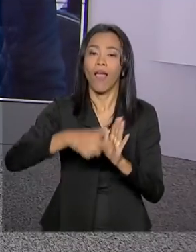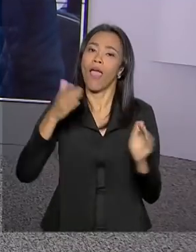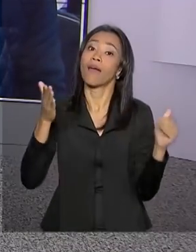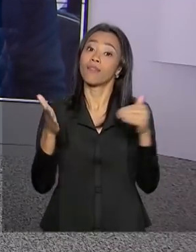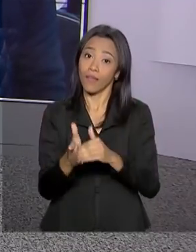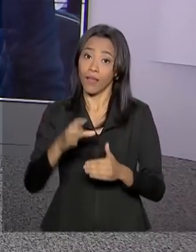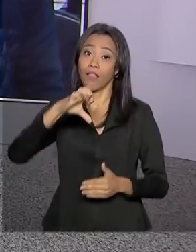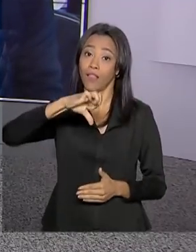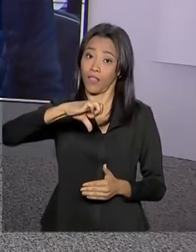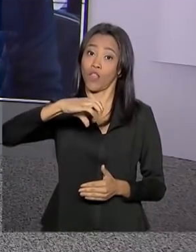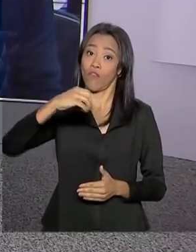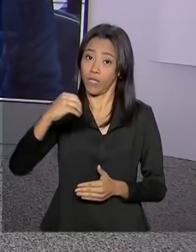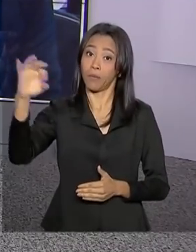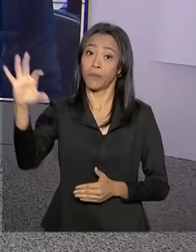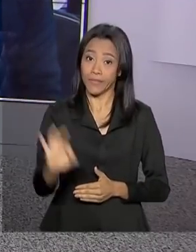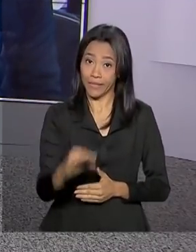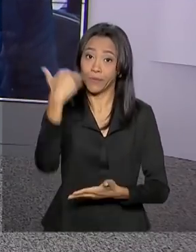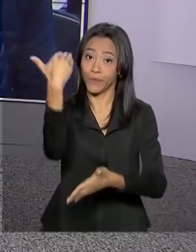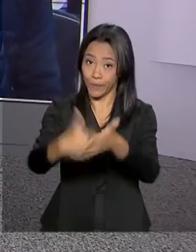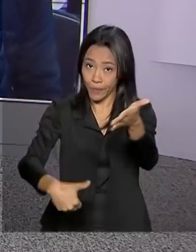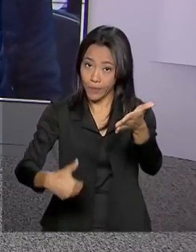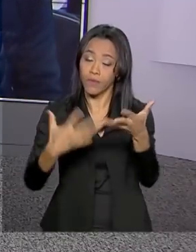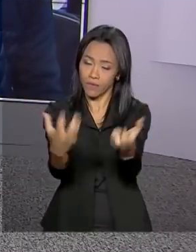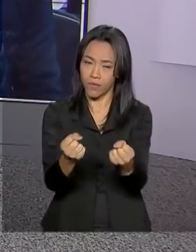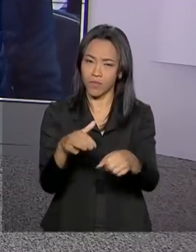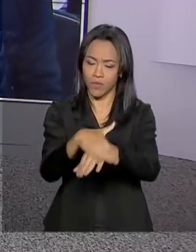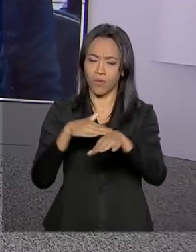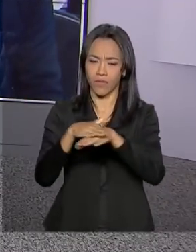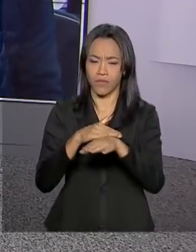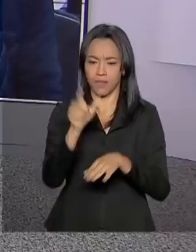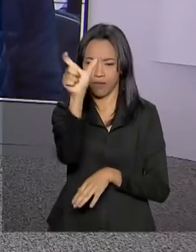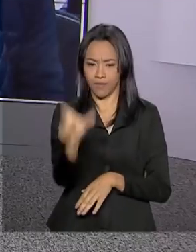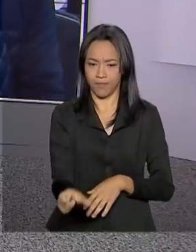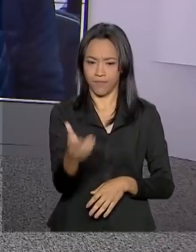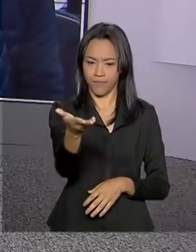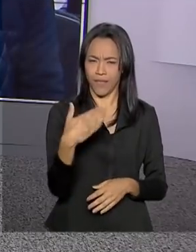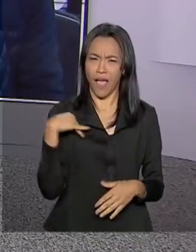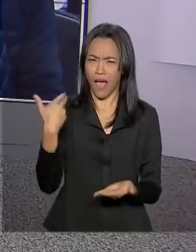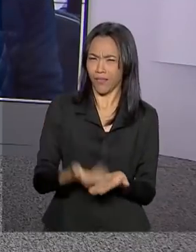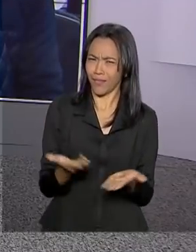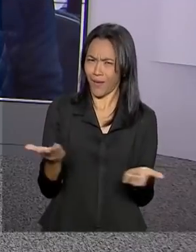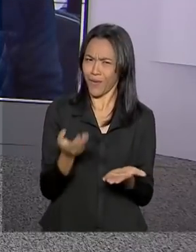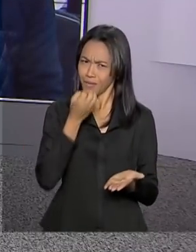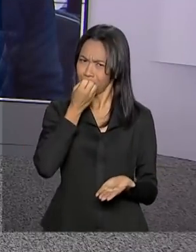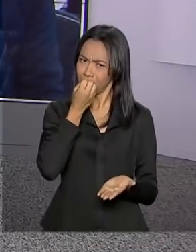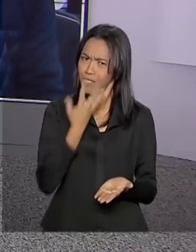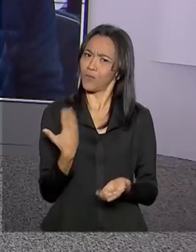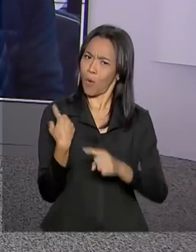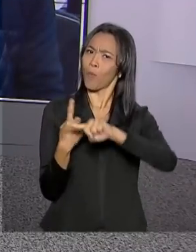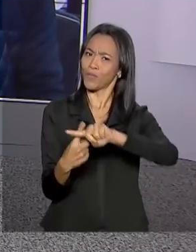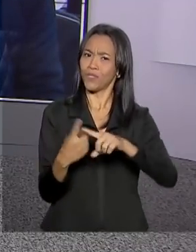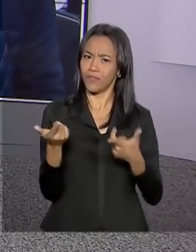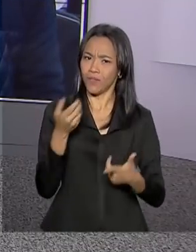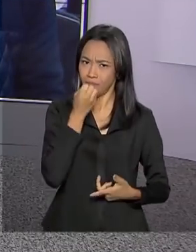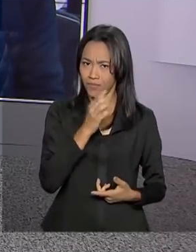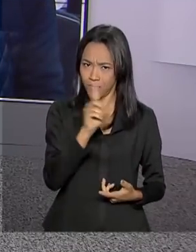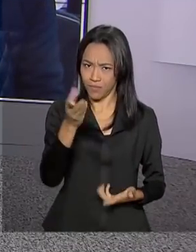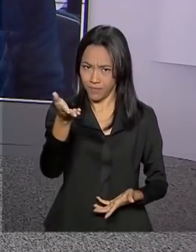Vamos, então, até a nossa redação em São Paulo, conversar com o Dimas Soldi. Dimas, parece que o resultado até agora tem sido positivo, né? Bom dia para você.